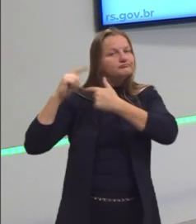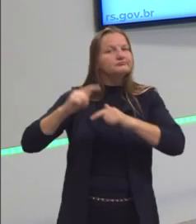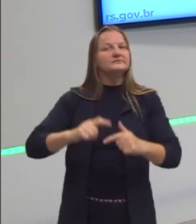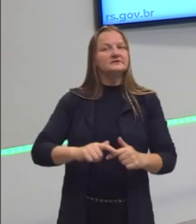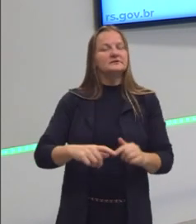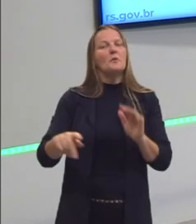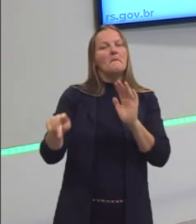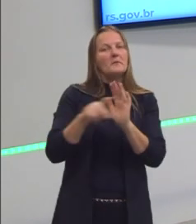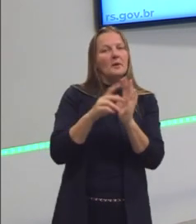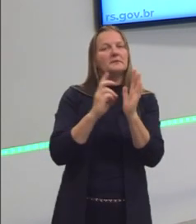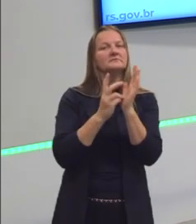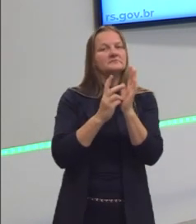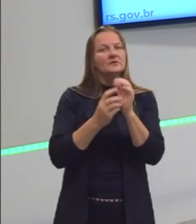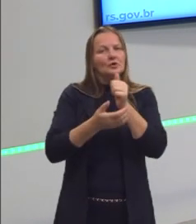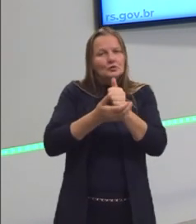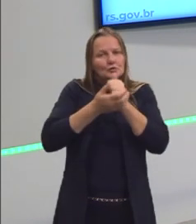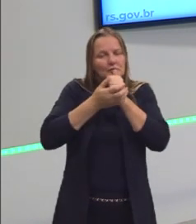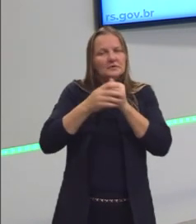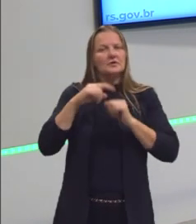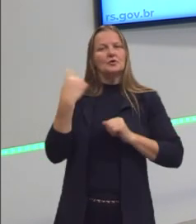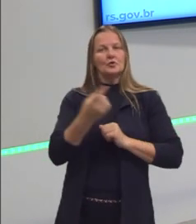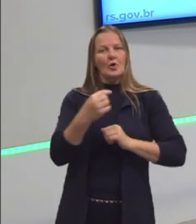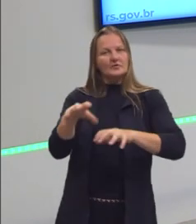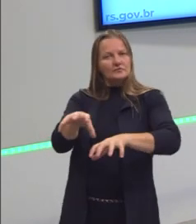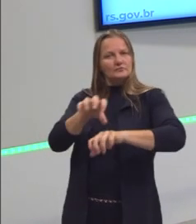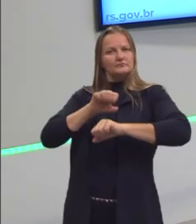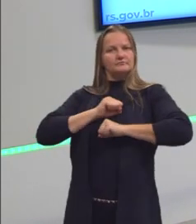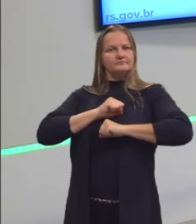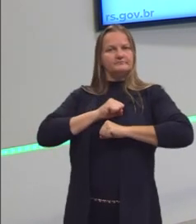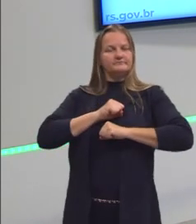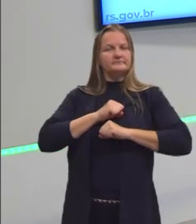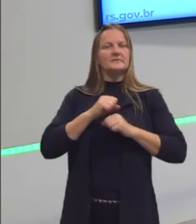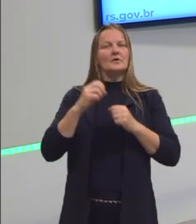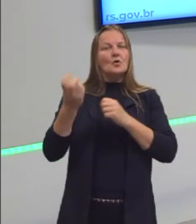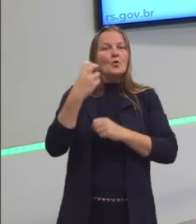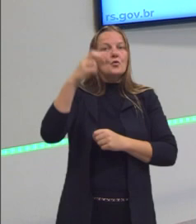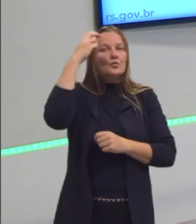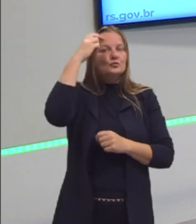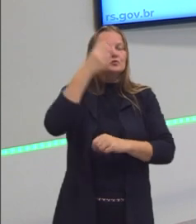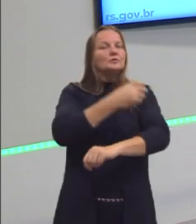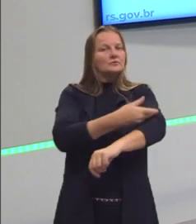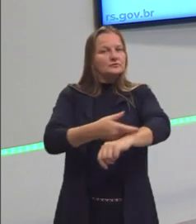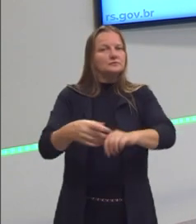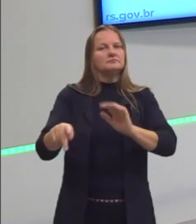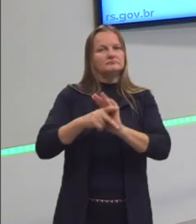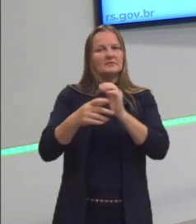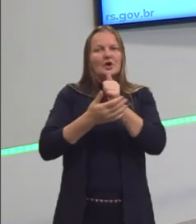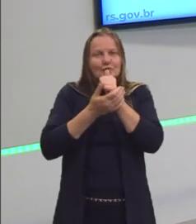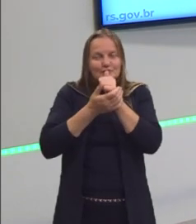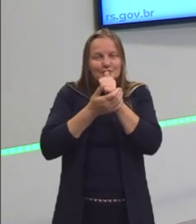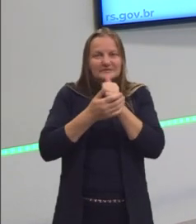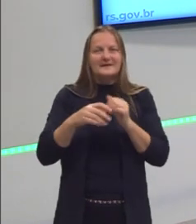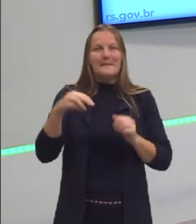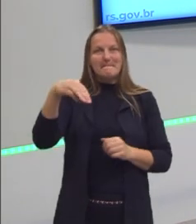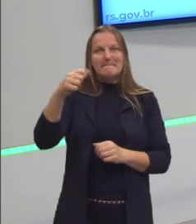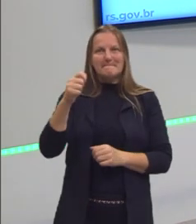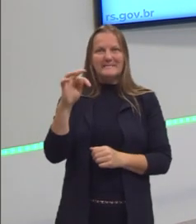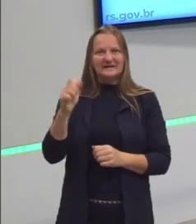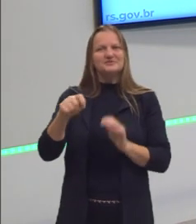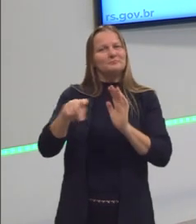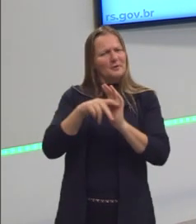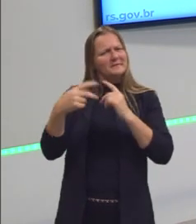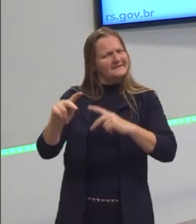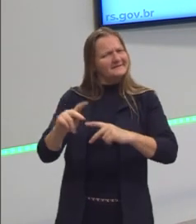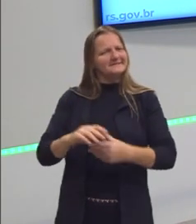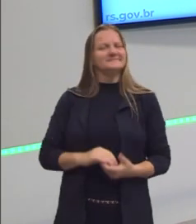indígenas. A gente se apropriou dessa tradição destes povos de beber o chimarrão. O mate, então, vem deles.